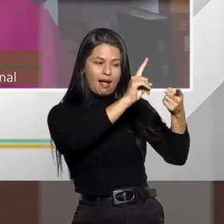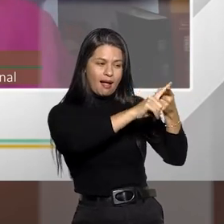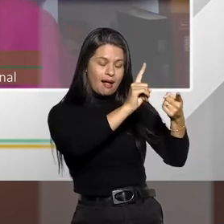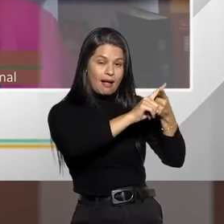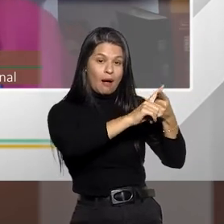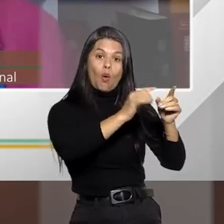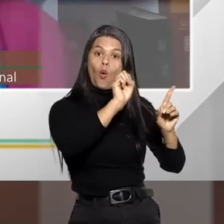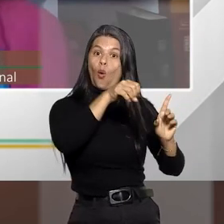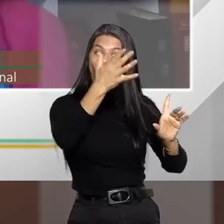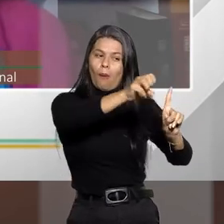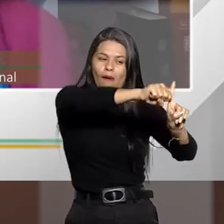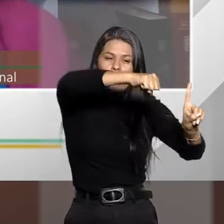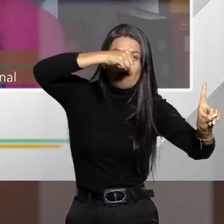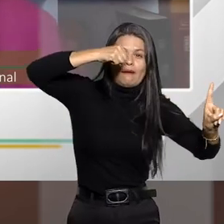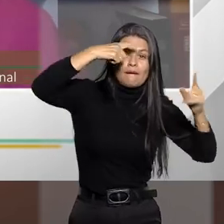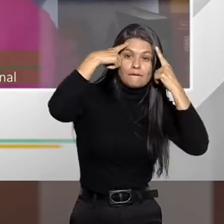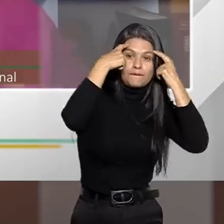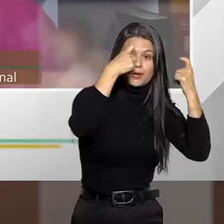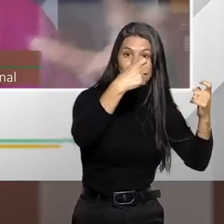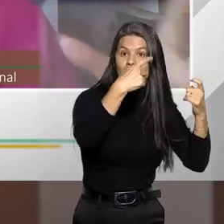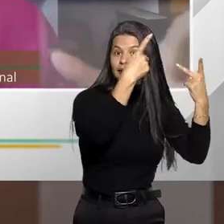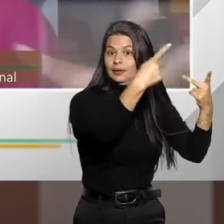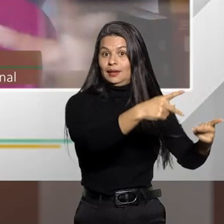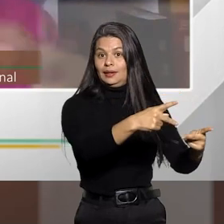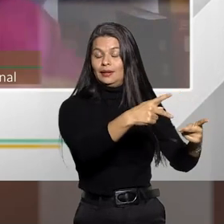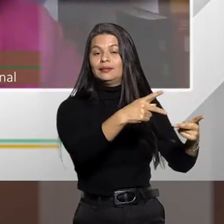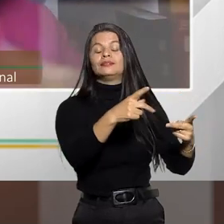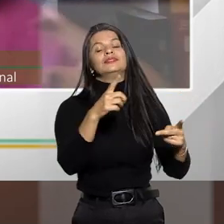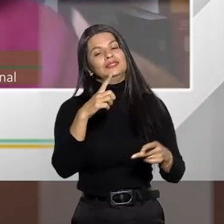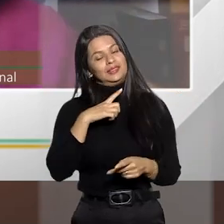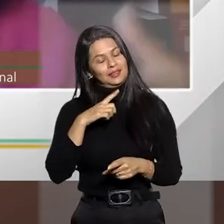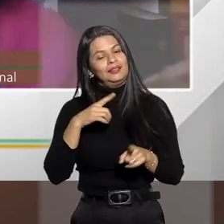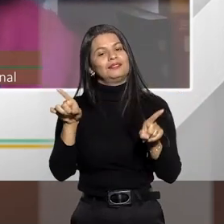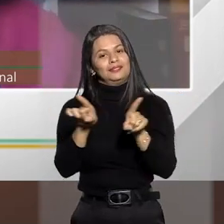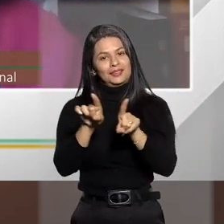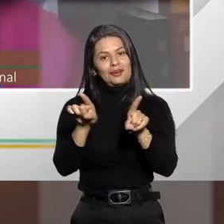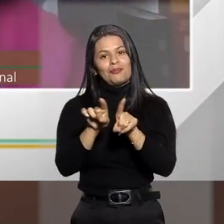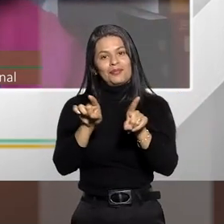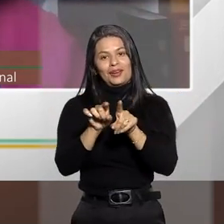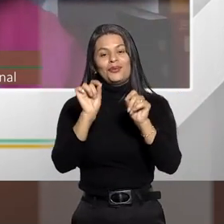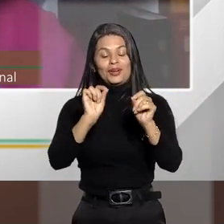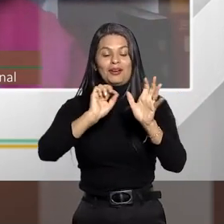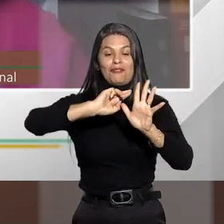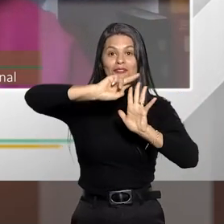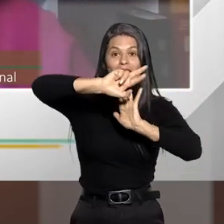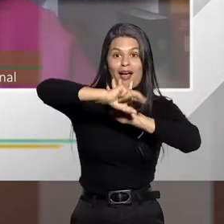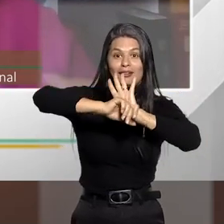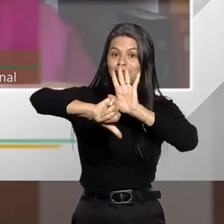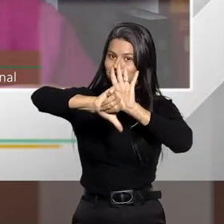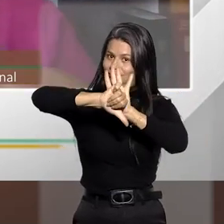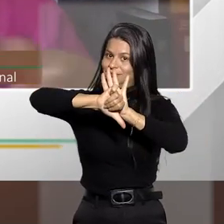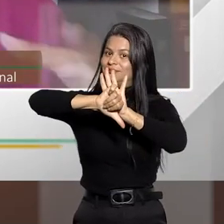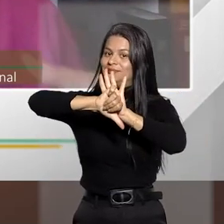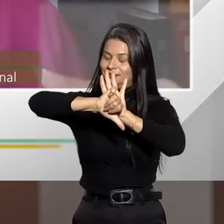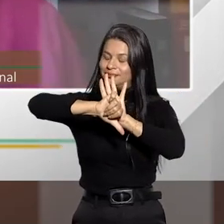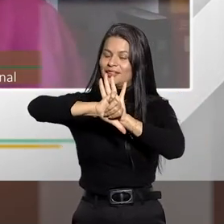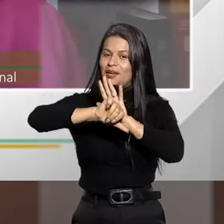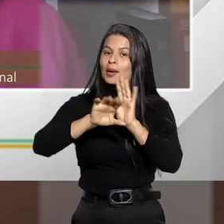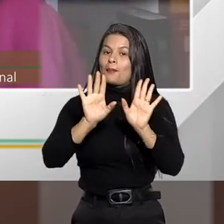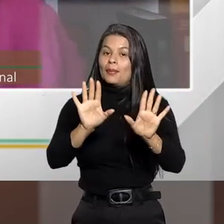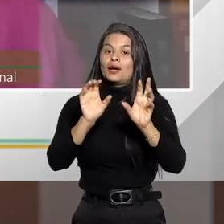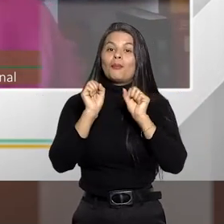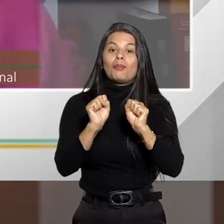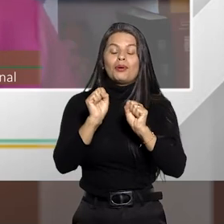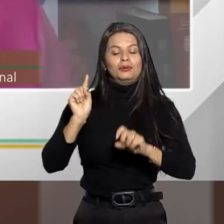contra aquela testemunha. Então, você teria também uma situação de concurso material de crimes. Mas você pode estar